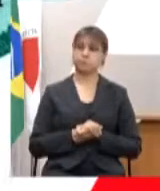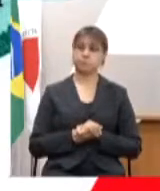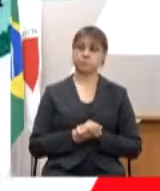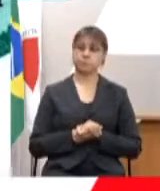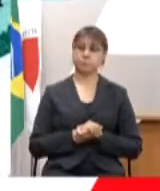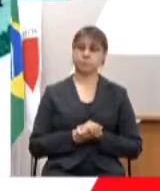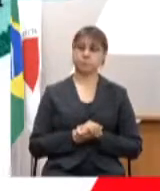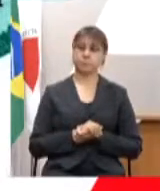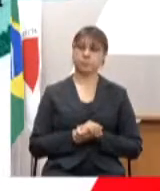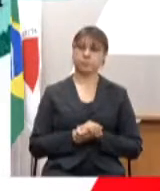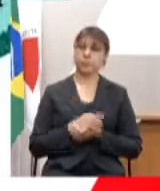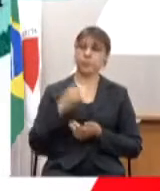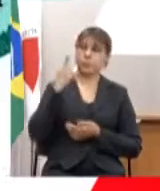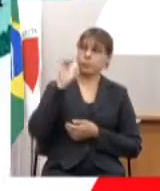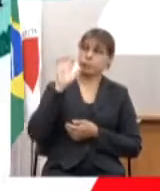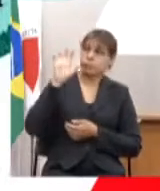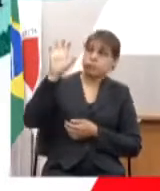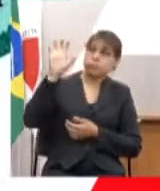A região